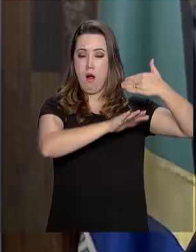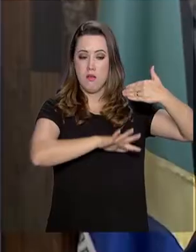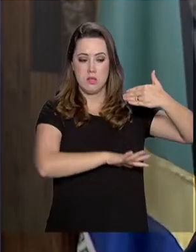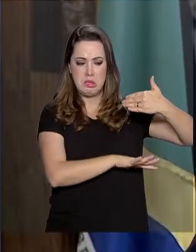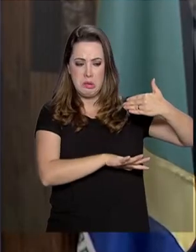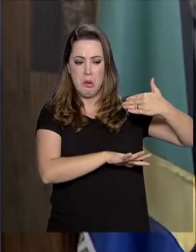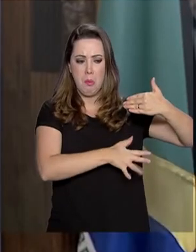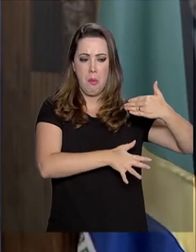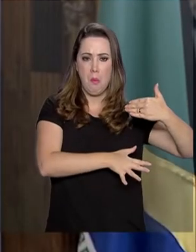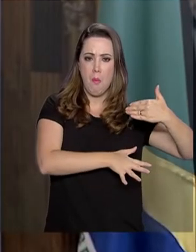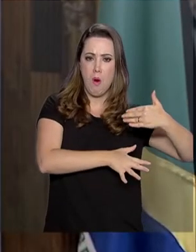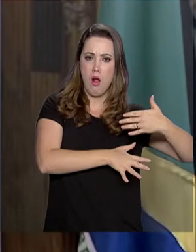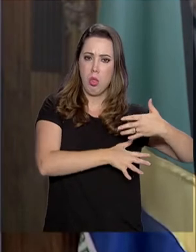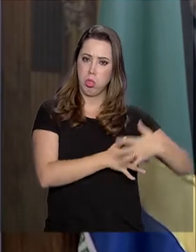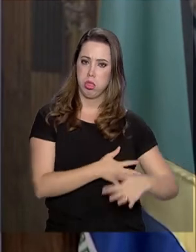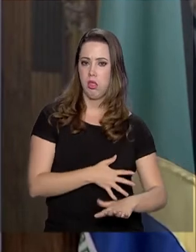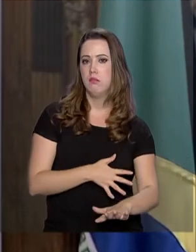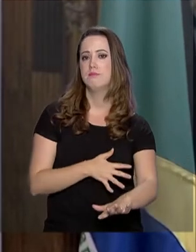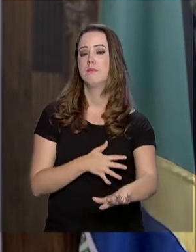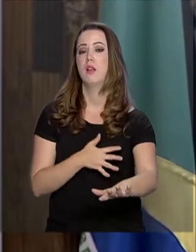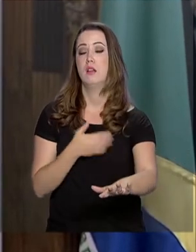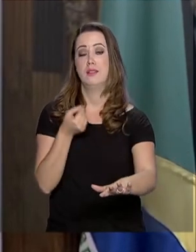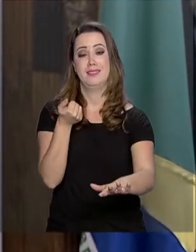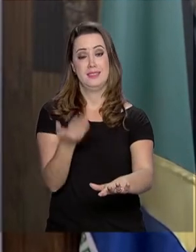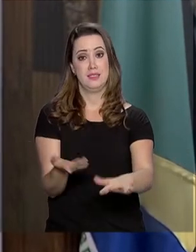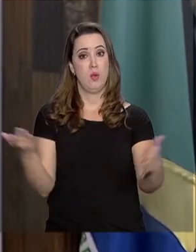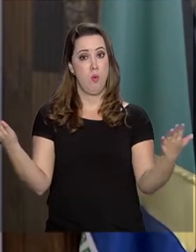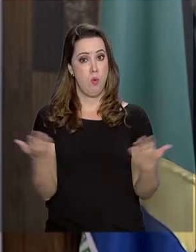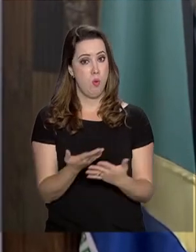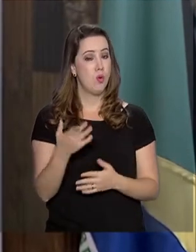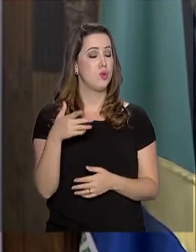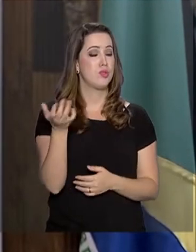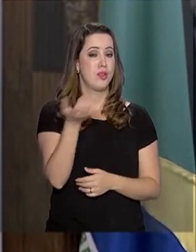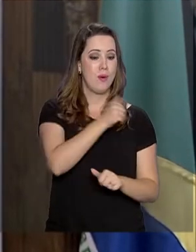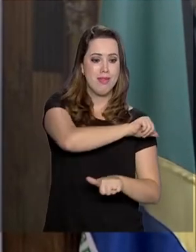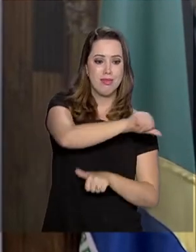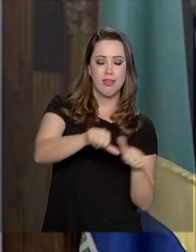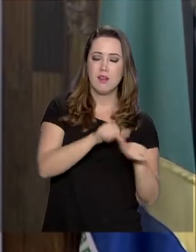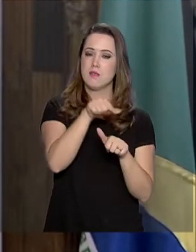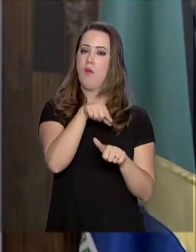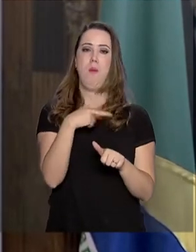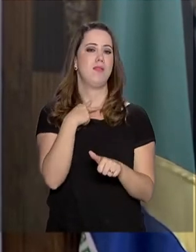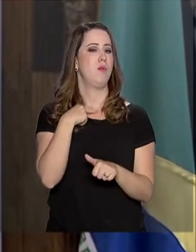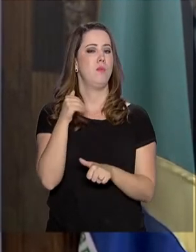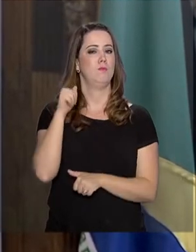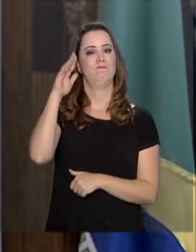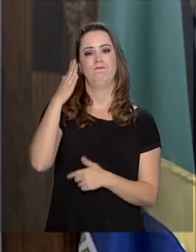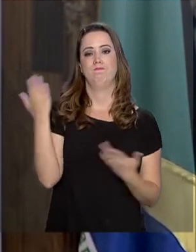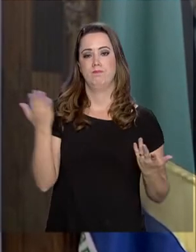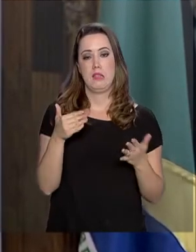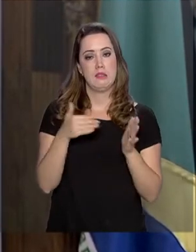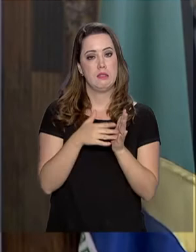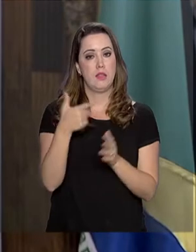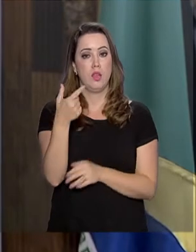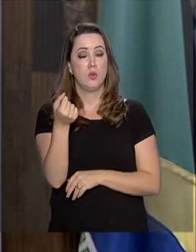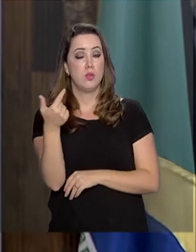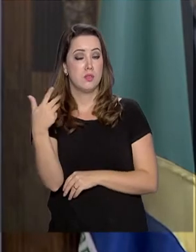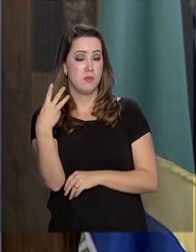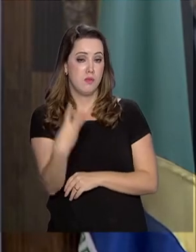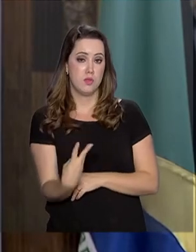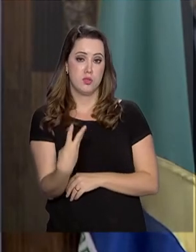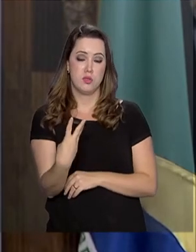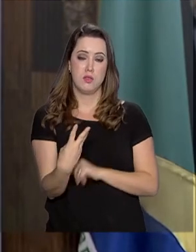perigosa. E essa resolução de hoje visa exatamente o descomissionamento ou a transformação dessas barragens até 2023, ou seja,